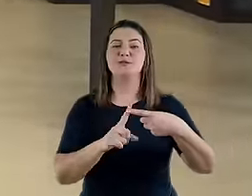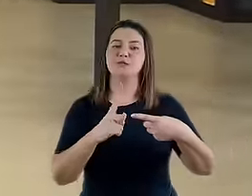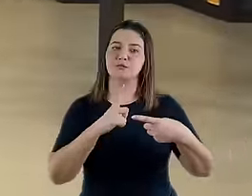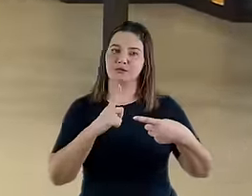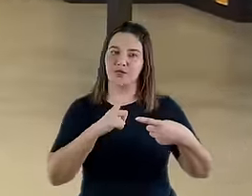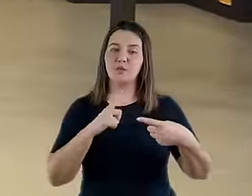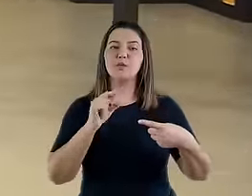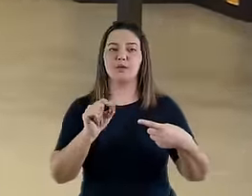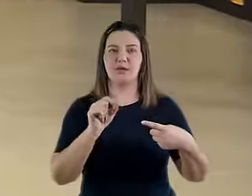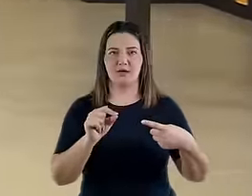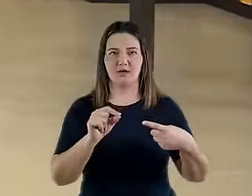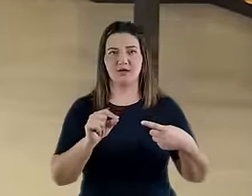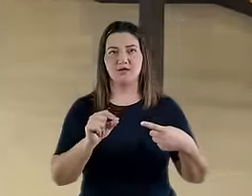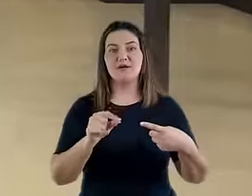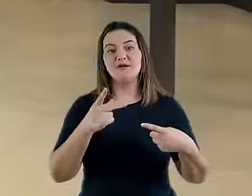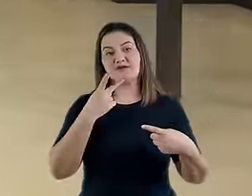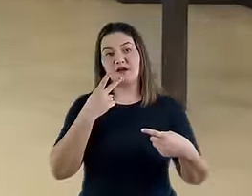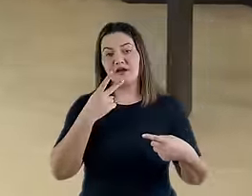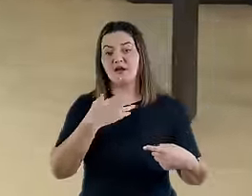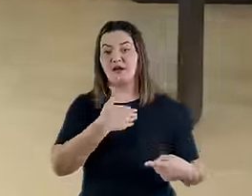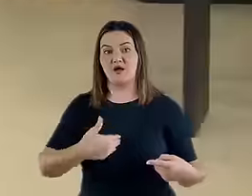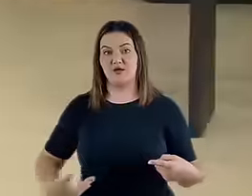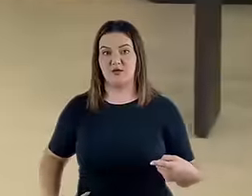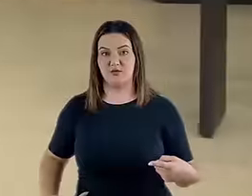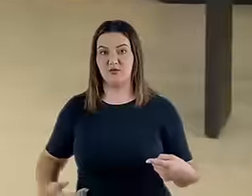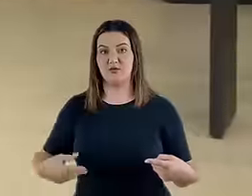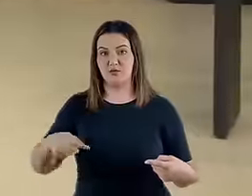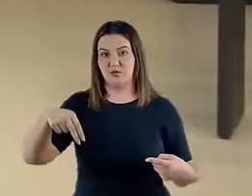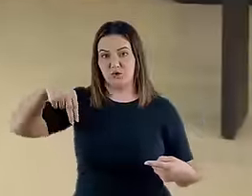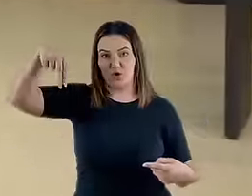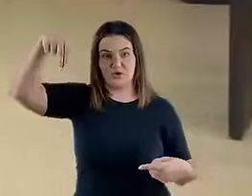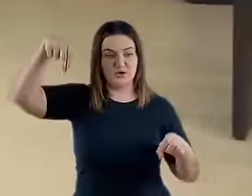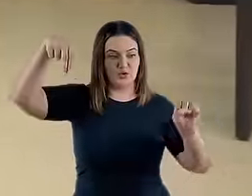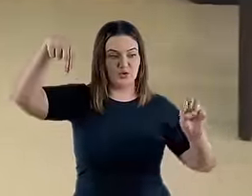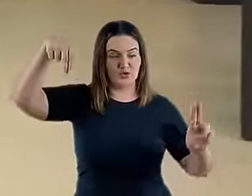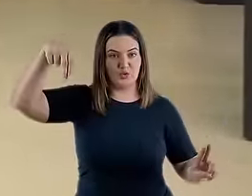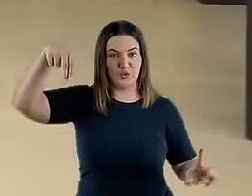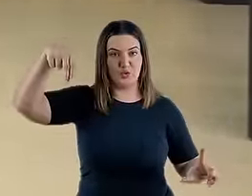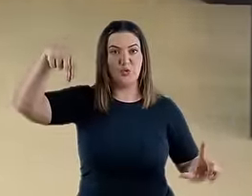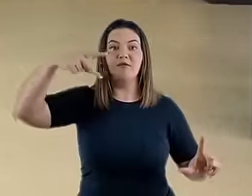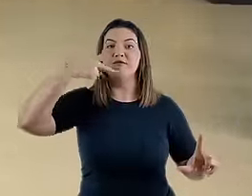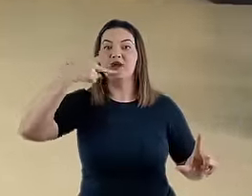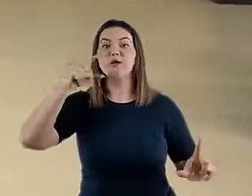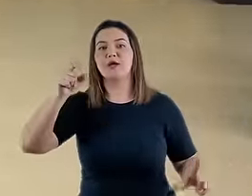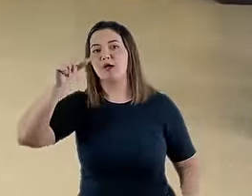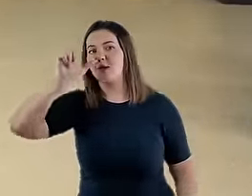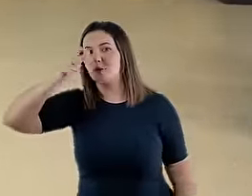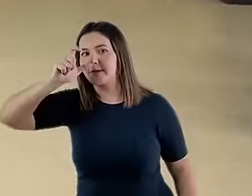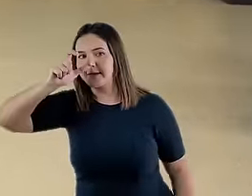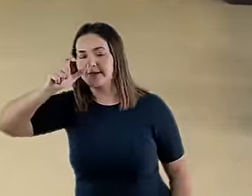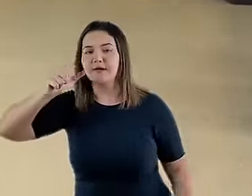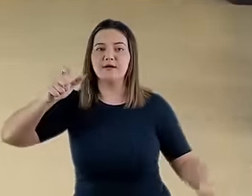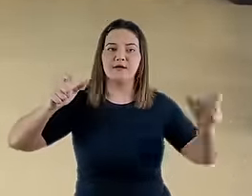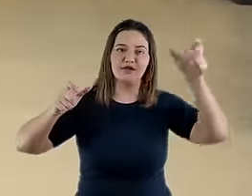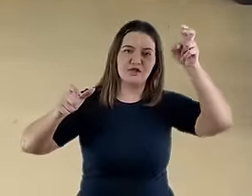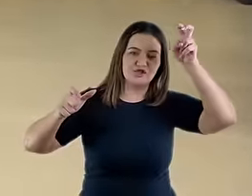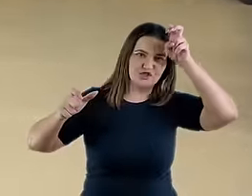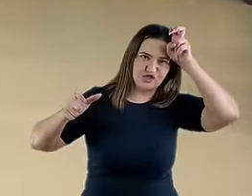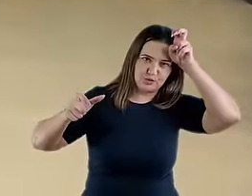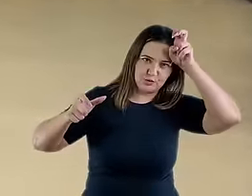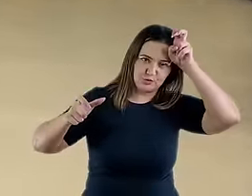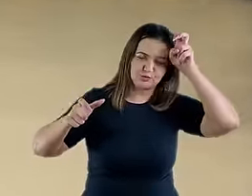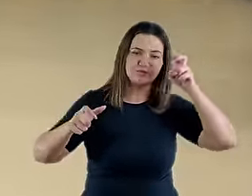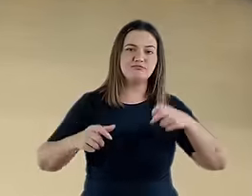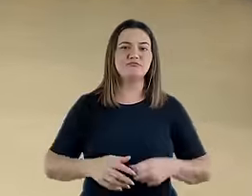existe a posição que interpreta o reino do norte e o reino do sul como sendo uma referência à Turquia e ao Egito. Esta